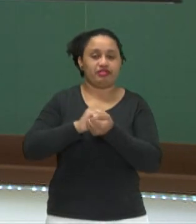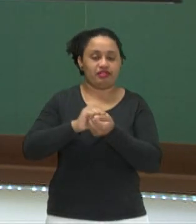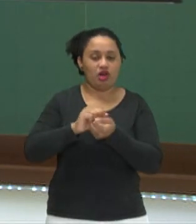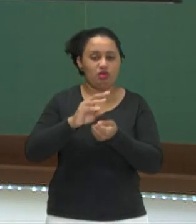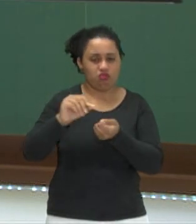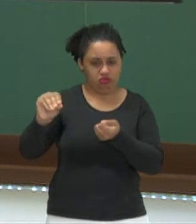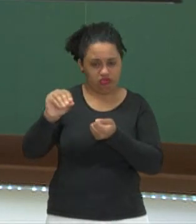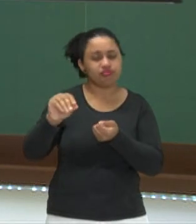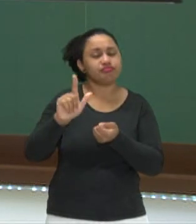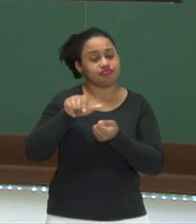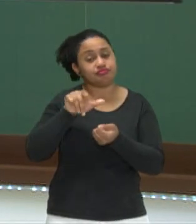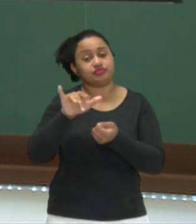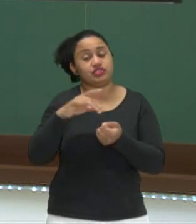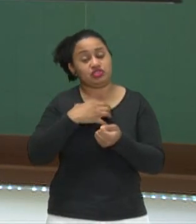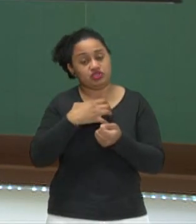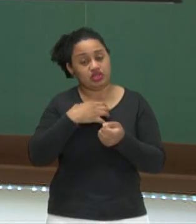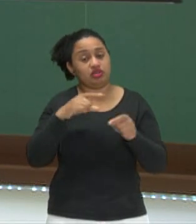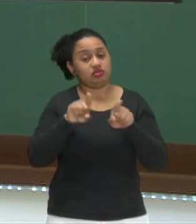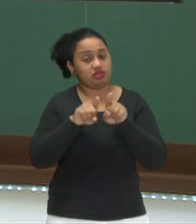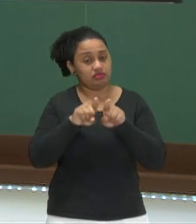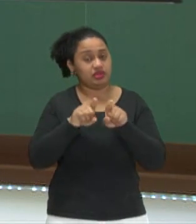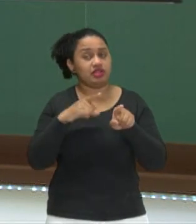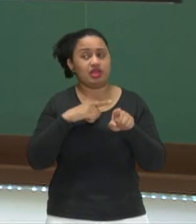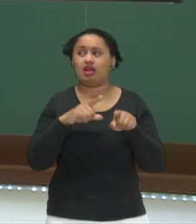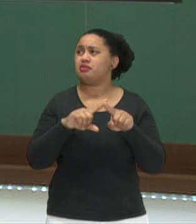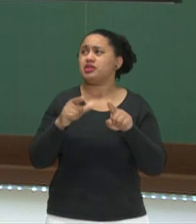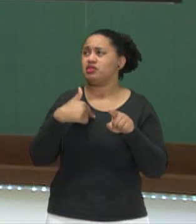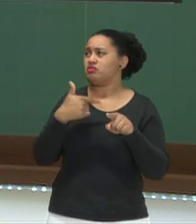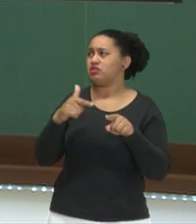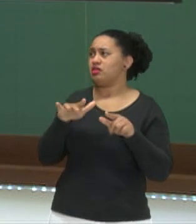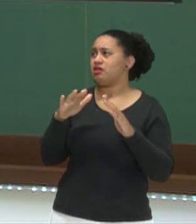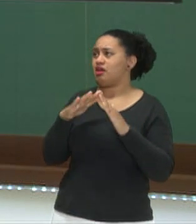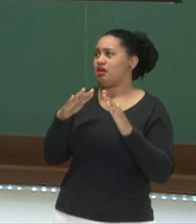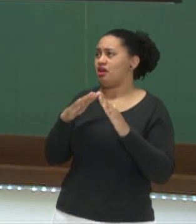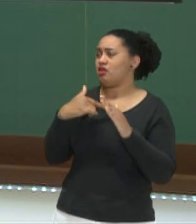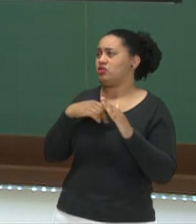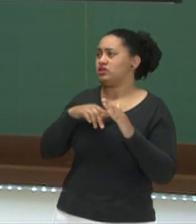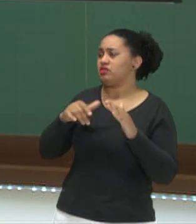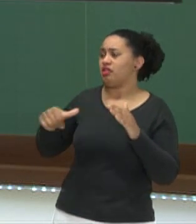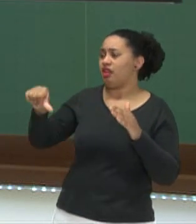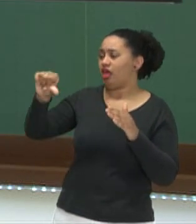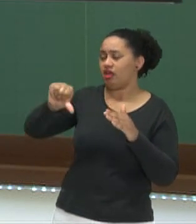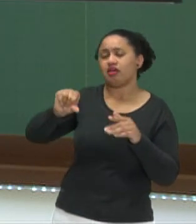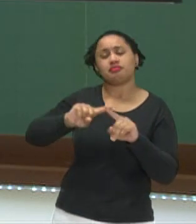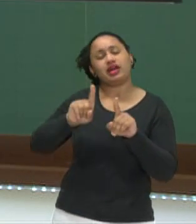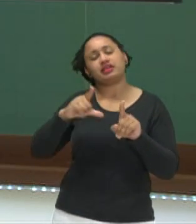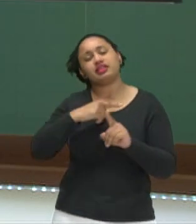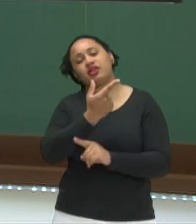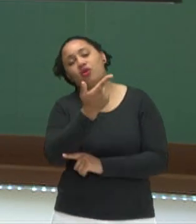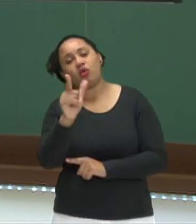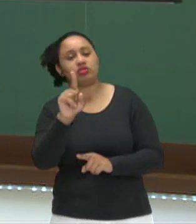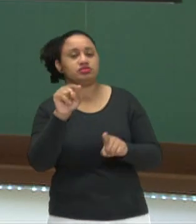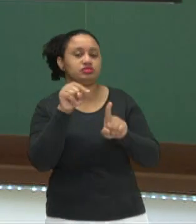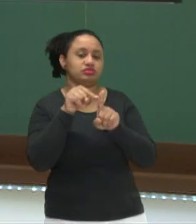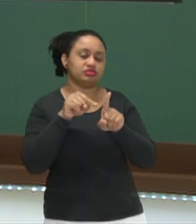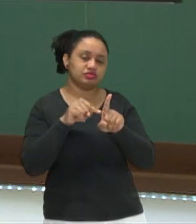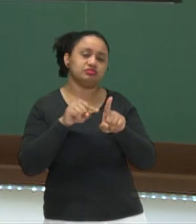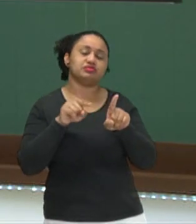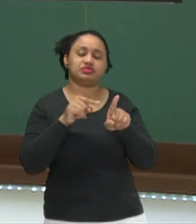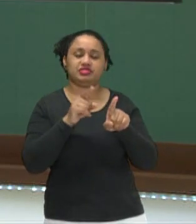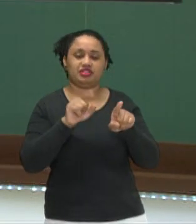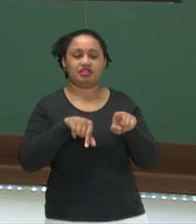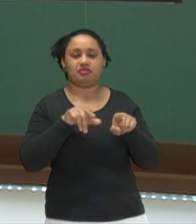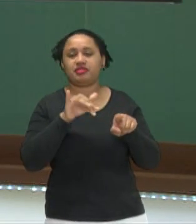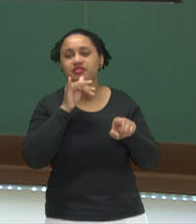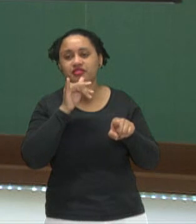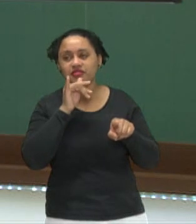esse formato. Quase todo mundo tem. Ah, não tem sabão em pó, que estou usando sabão livre. Mas tem outras caixas de outras coisas que a gente tem.